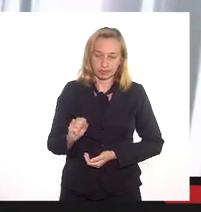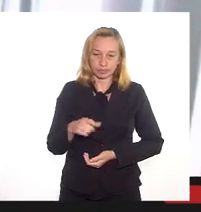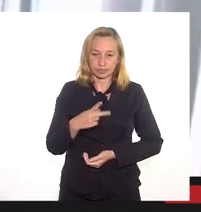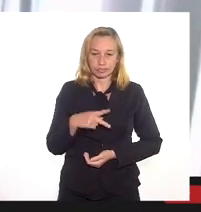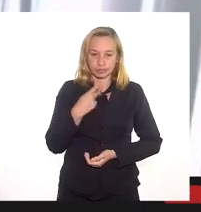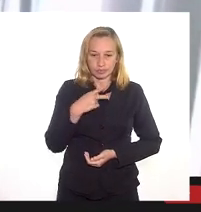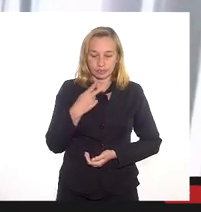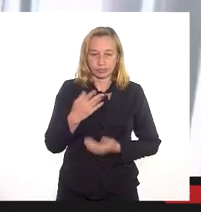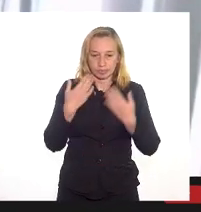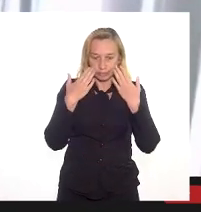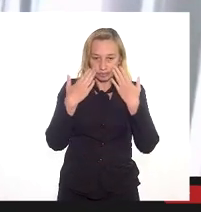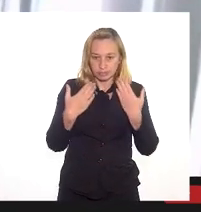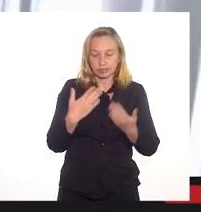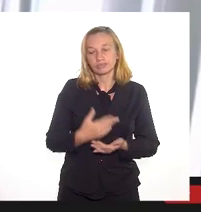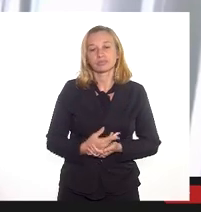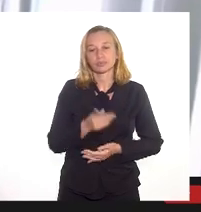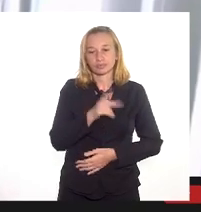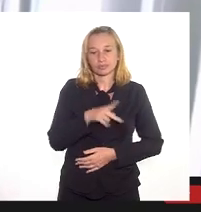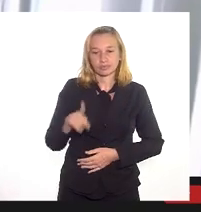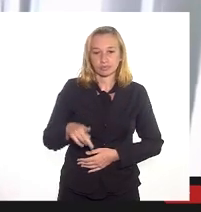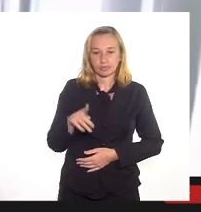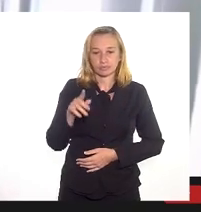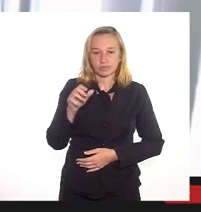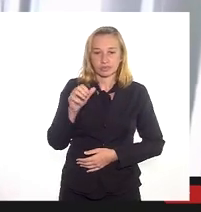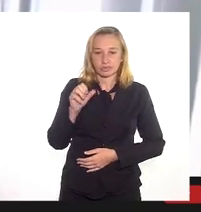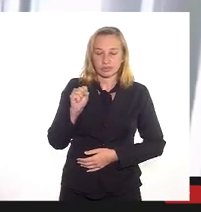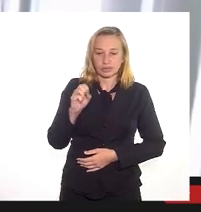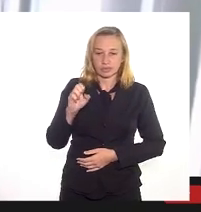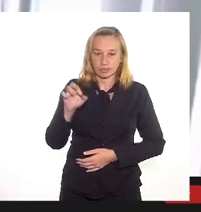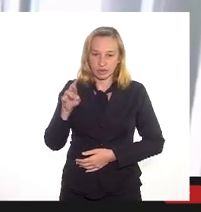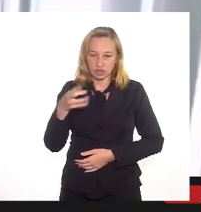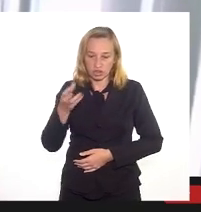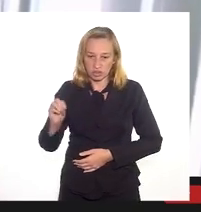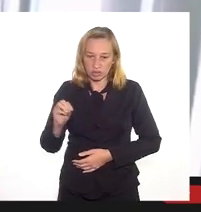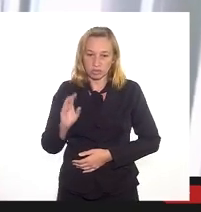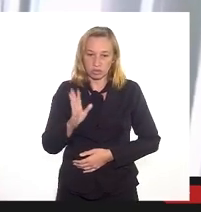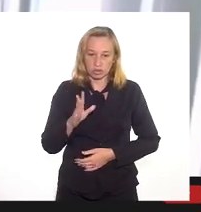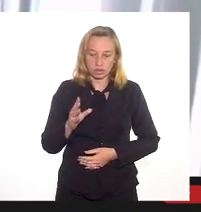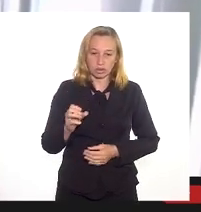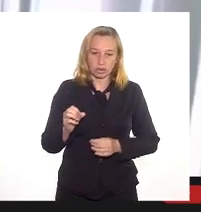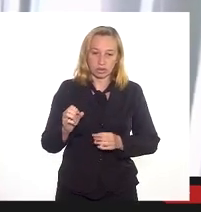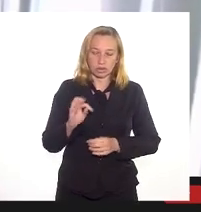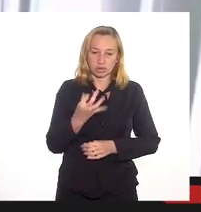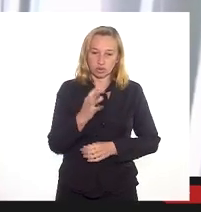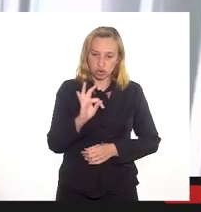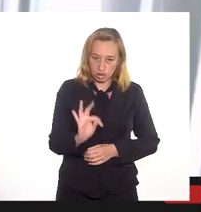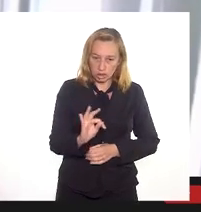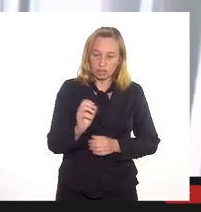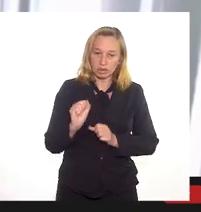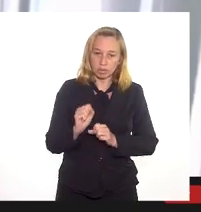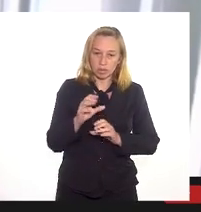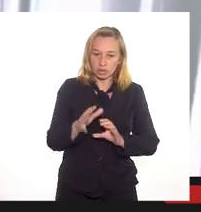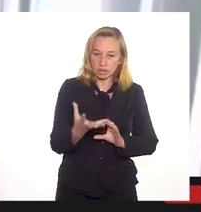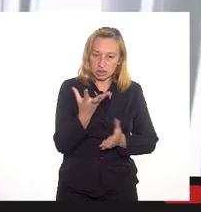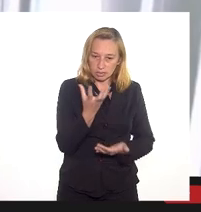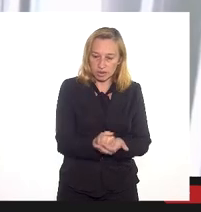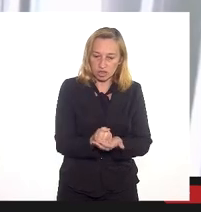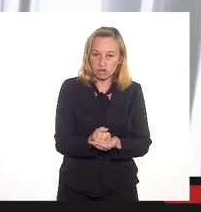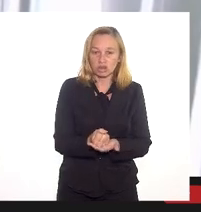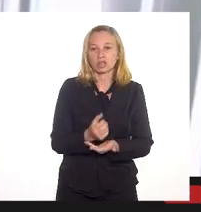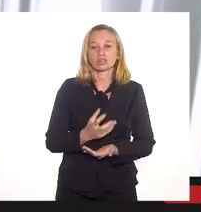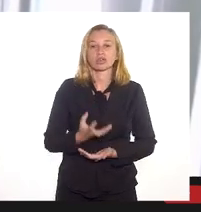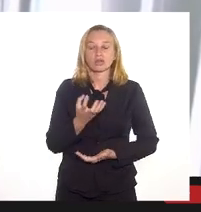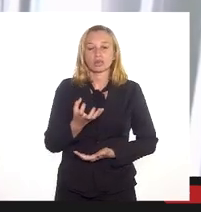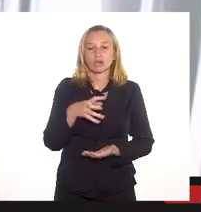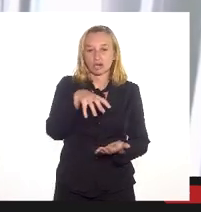A apresentação feita pelo professor Sebastião Raulino já está disponível aqui no chat, então já pode ser baixada. Eu